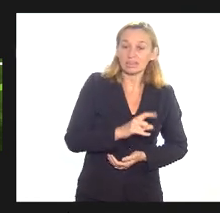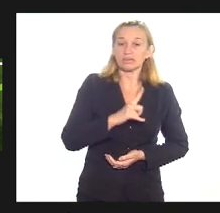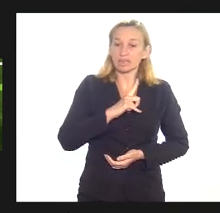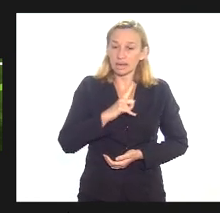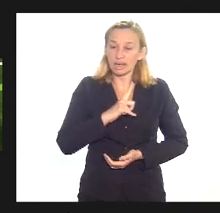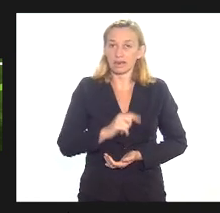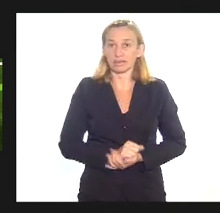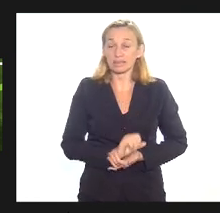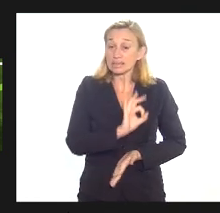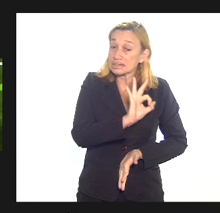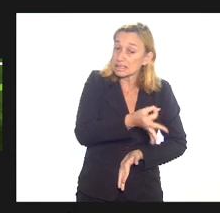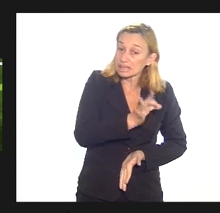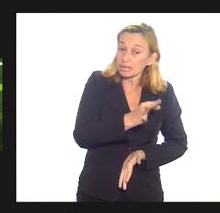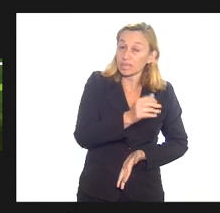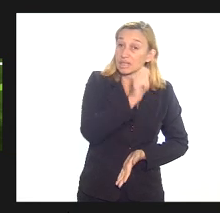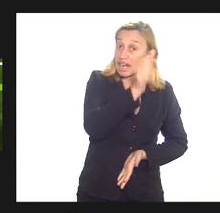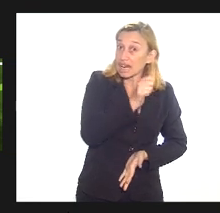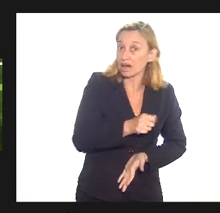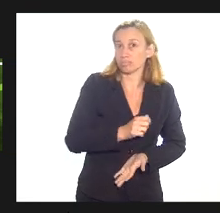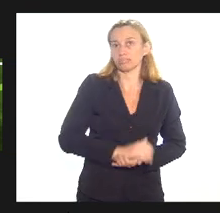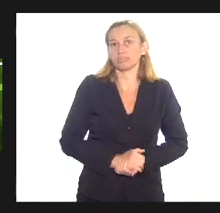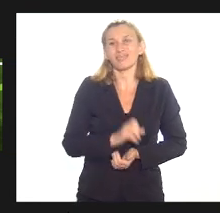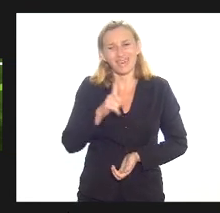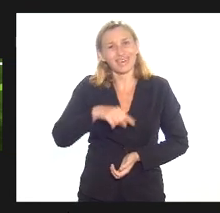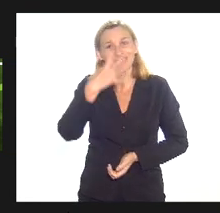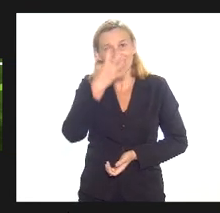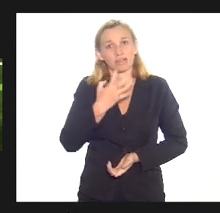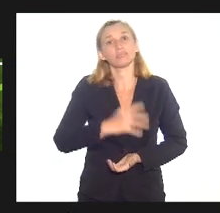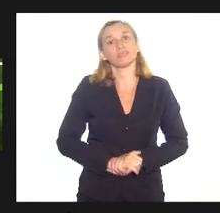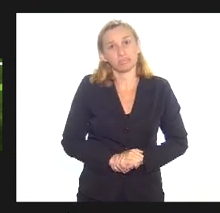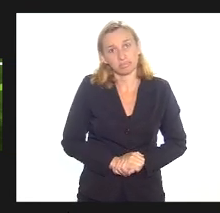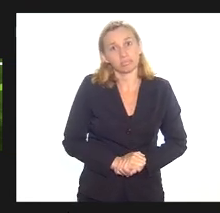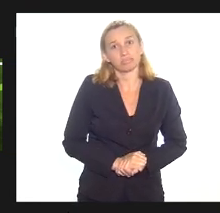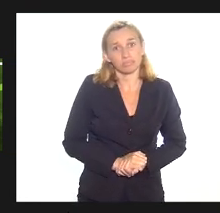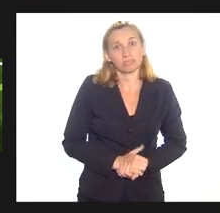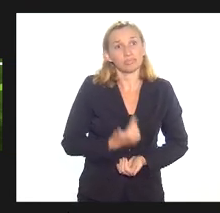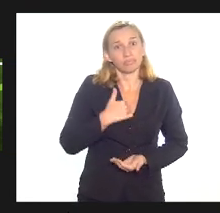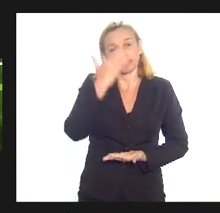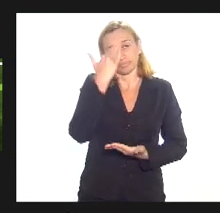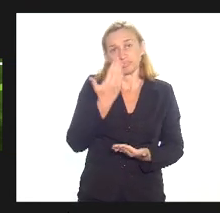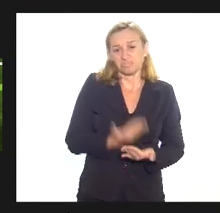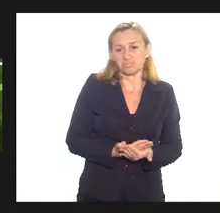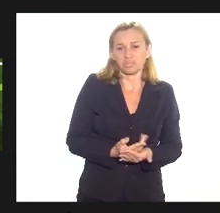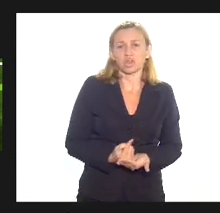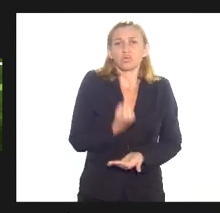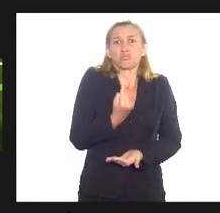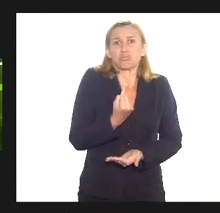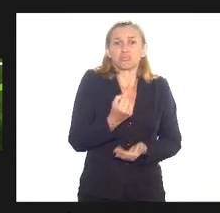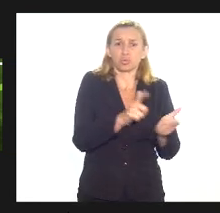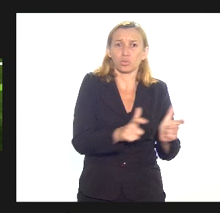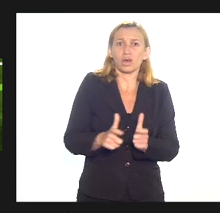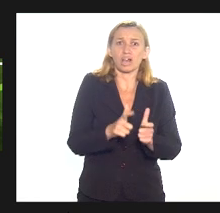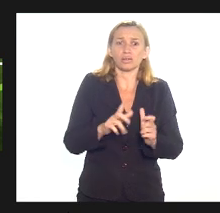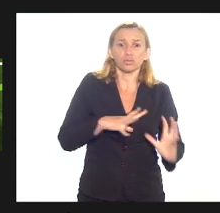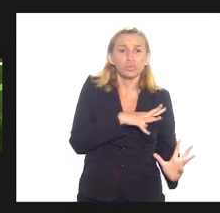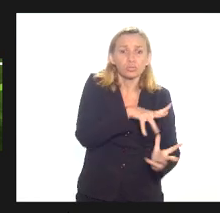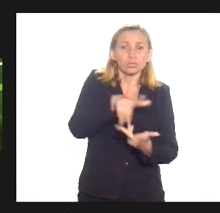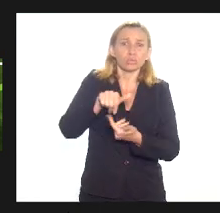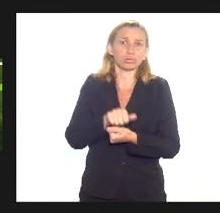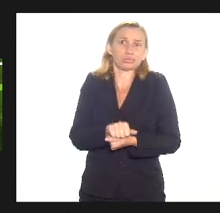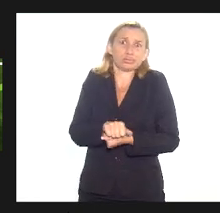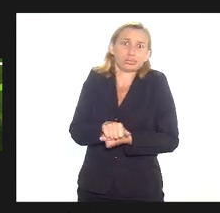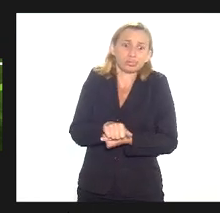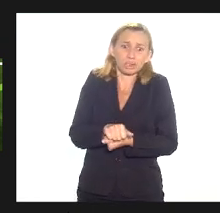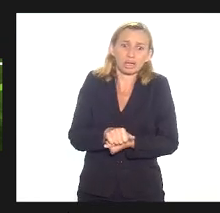fato o leilão isso é muito grave eu acredito que em nenhum lugar do mundo tenha algo tão